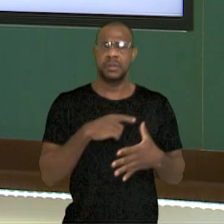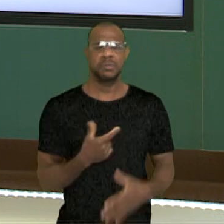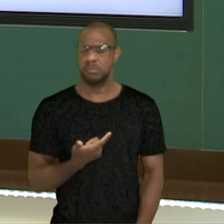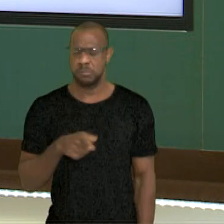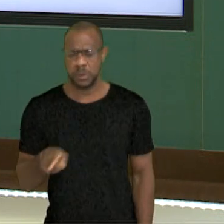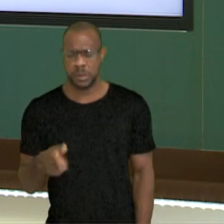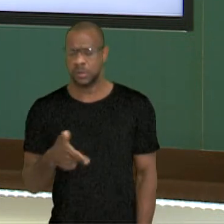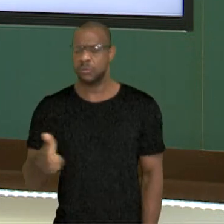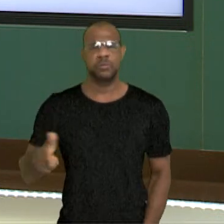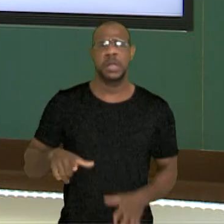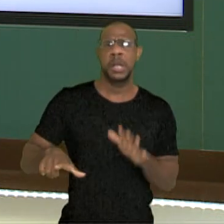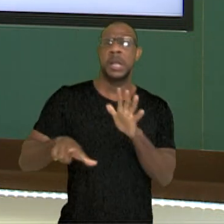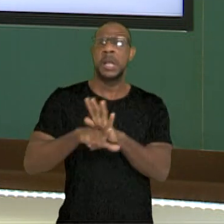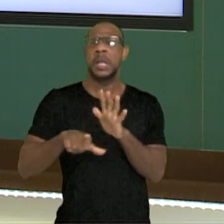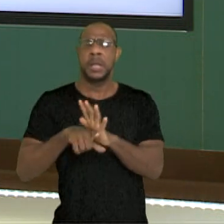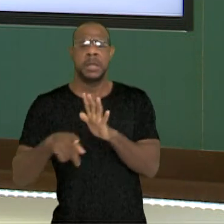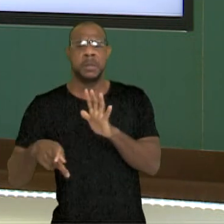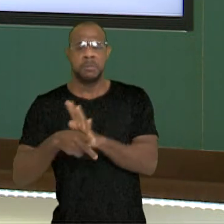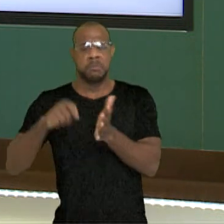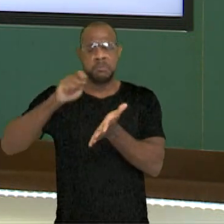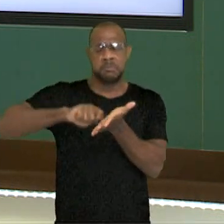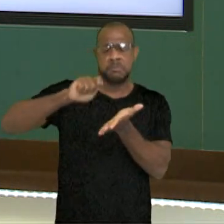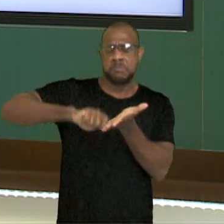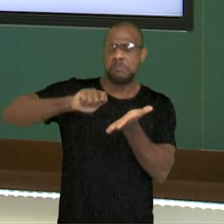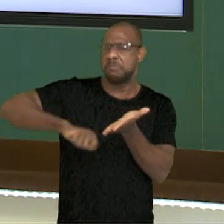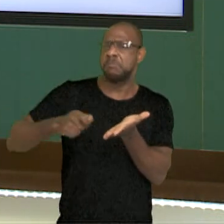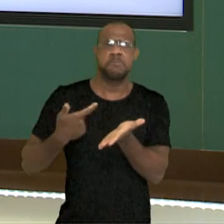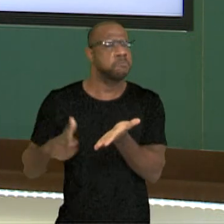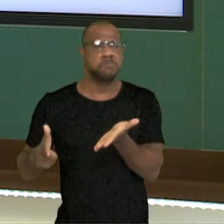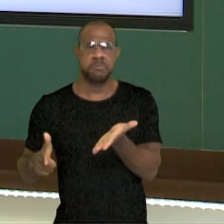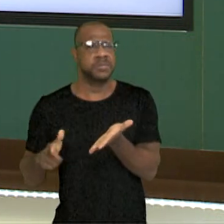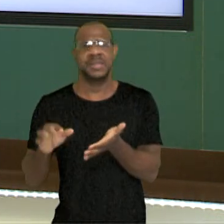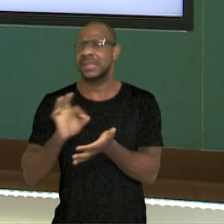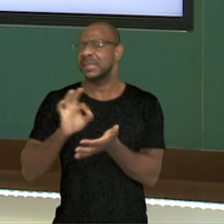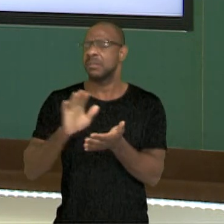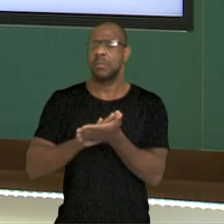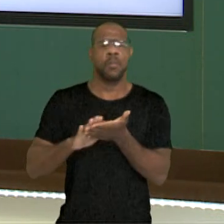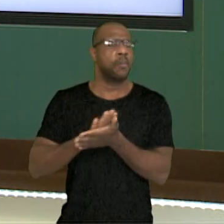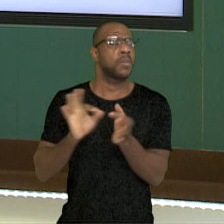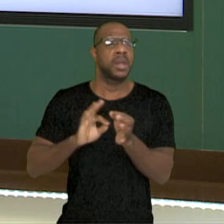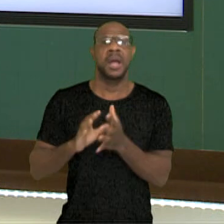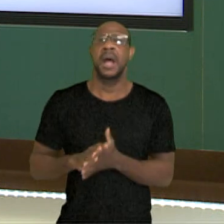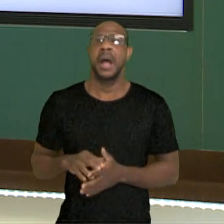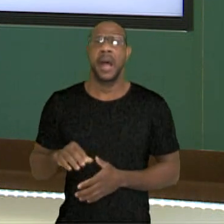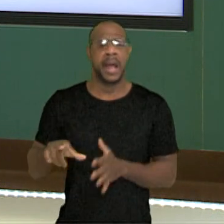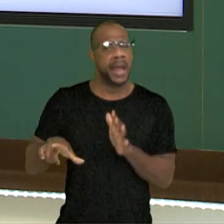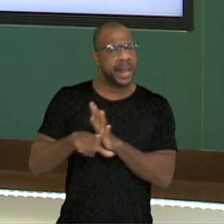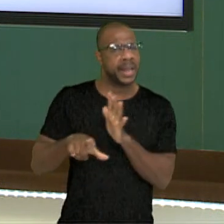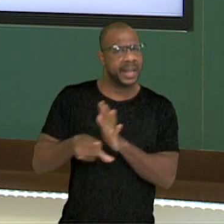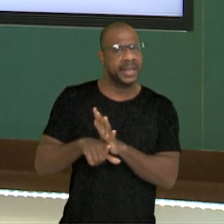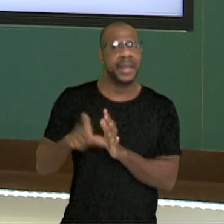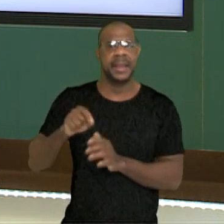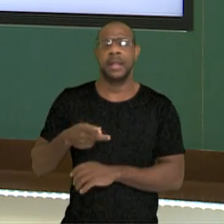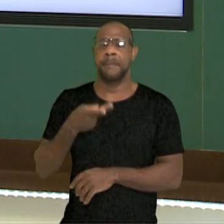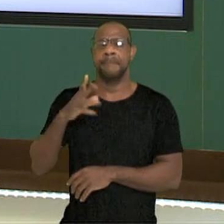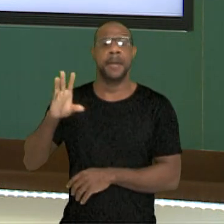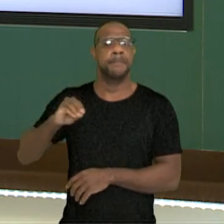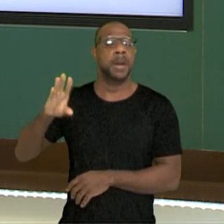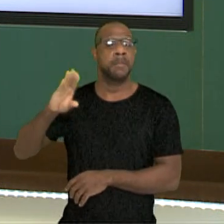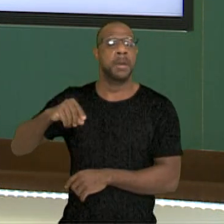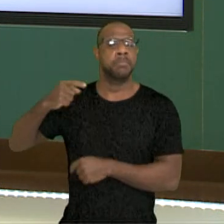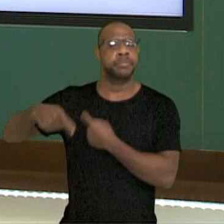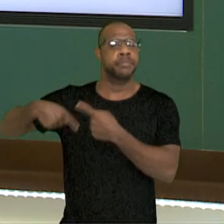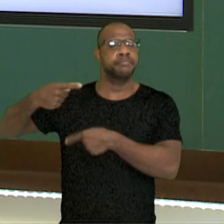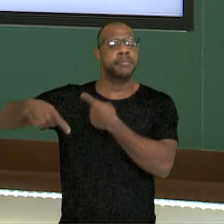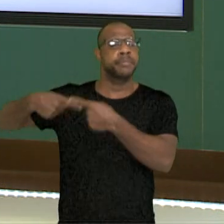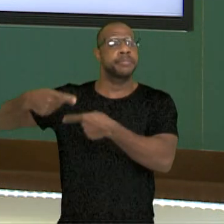leis escritas, tá, pessoal? Eles não tinham escrita também, as leis também eram passadas oralmente, tá? E